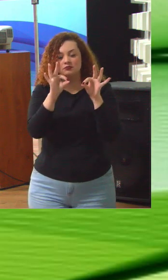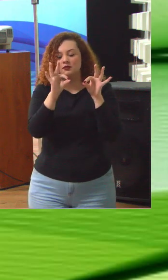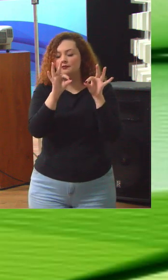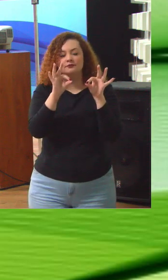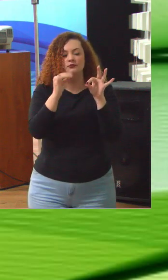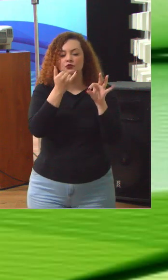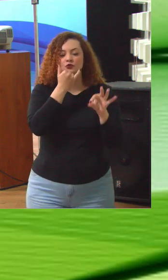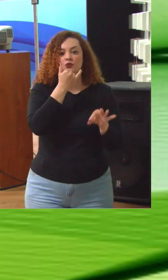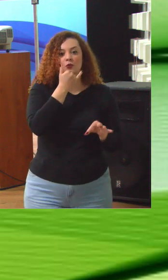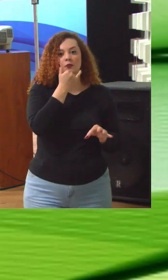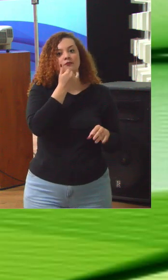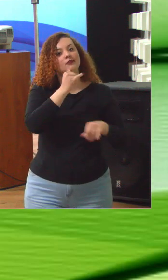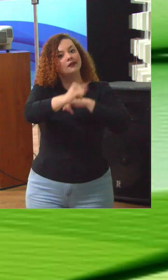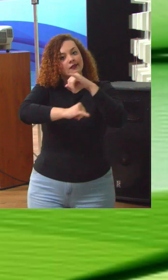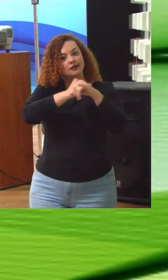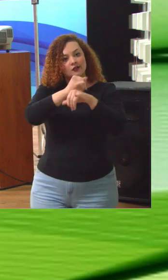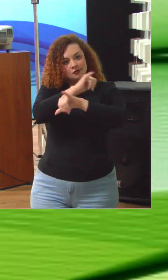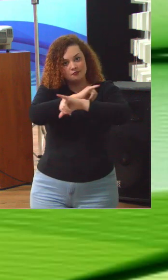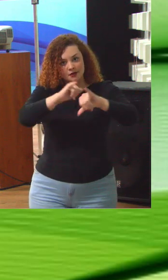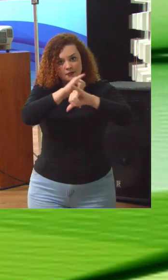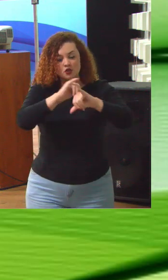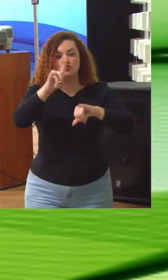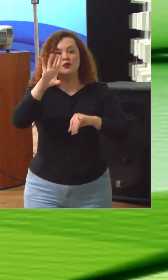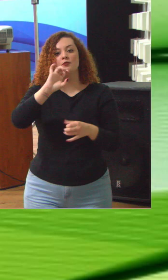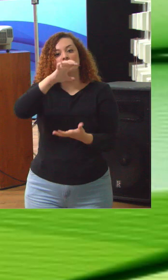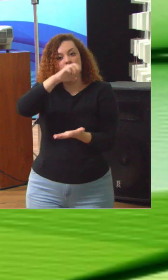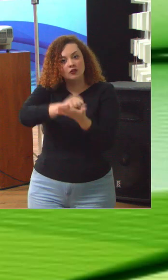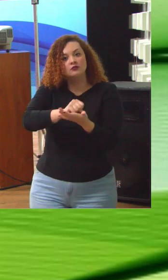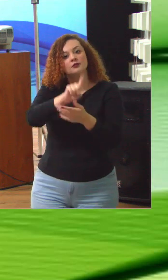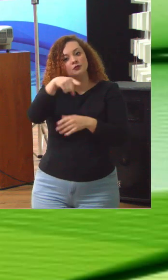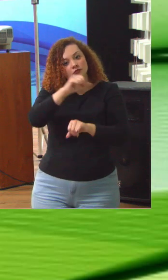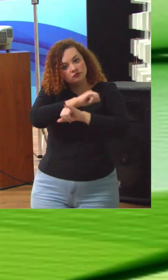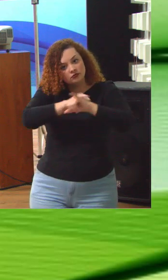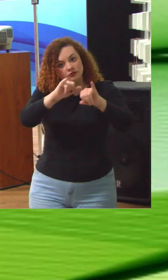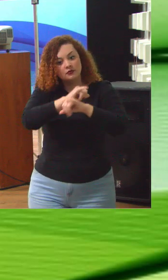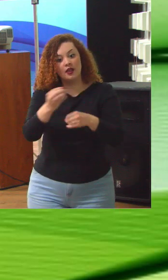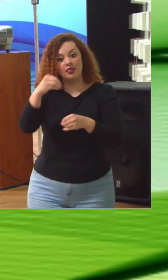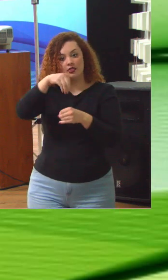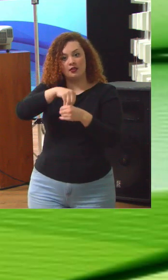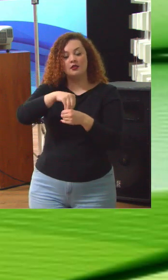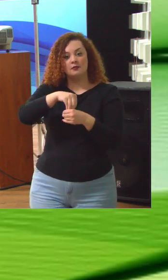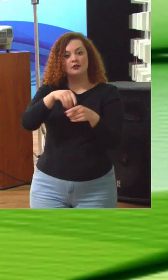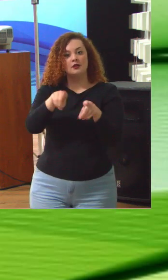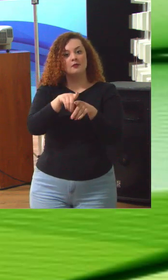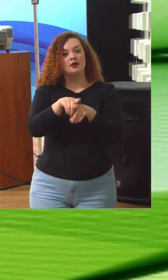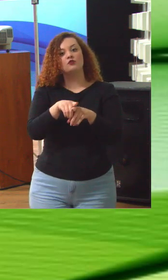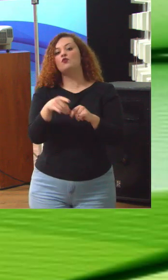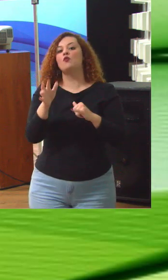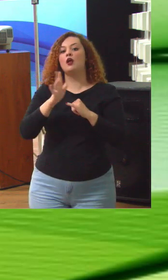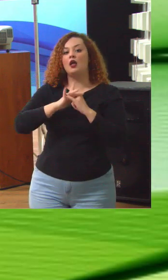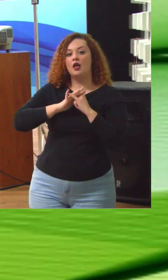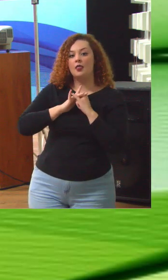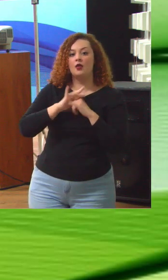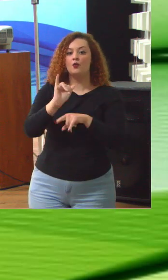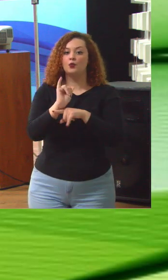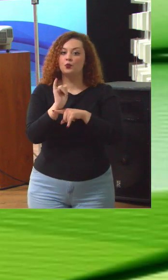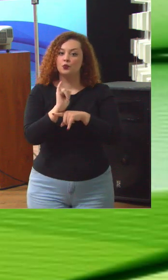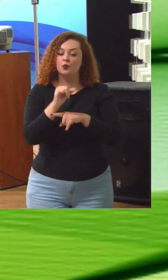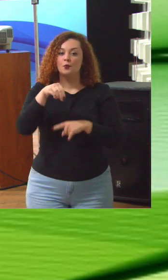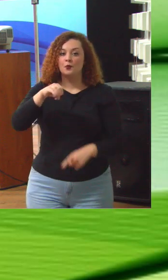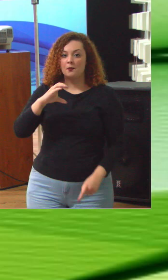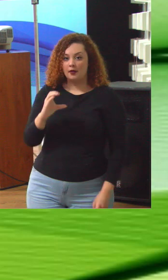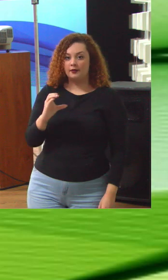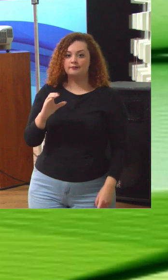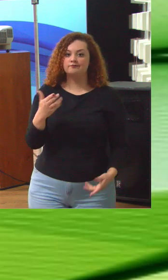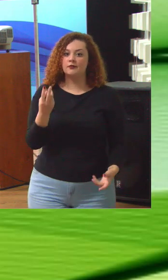gravada para ser posteriormente divulgada internamente no canal do YouTube do MEC. Nos